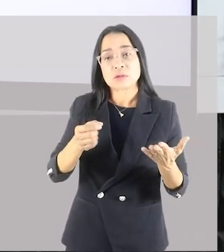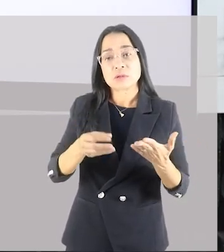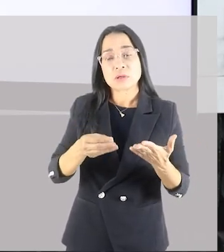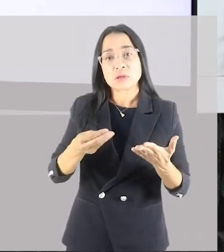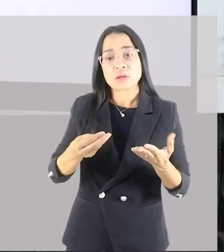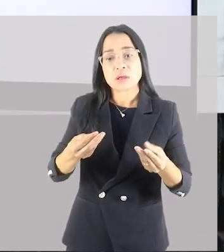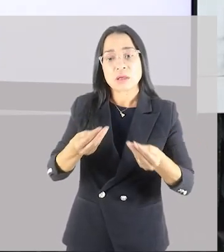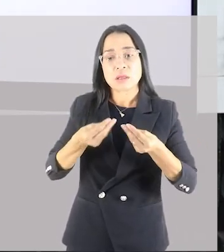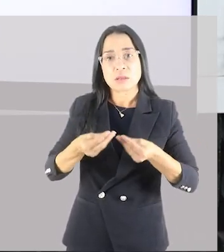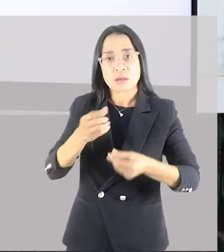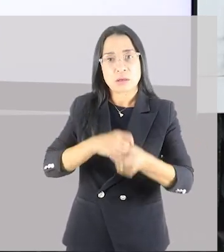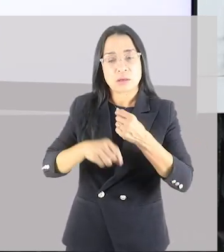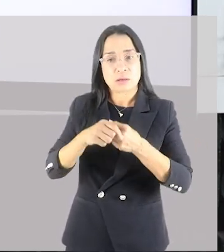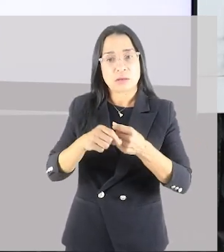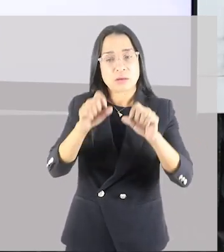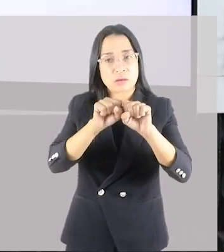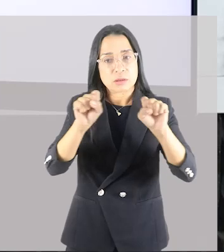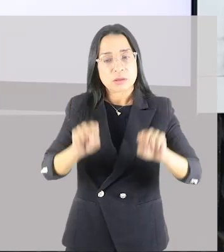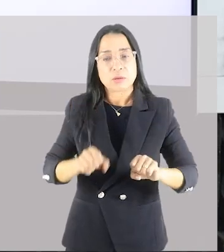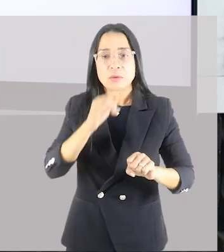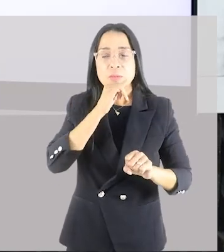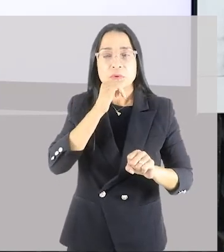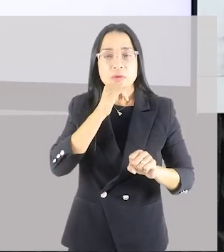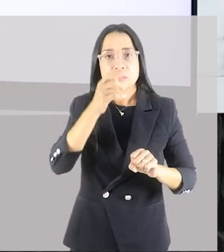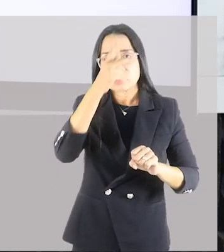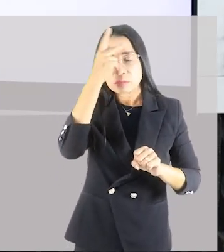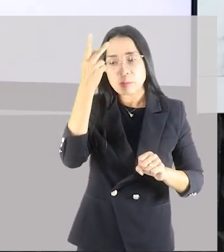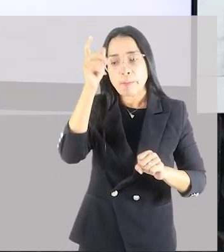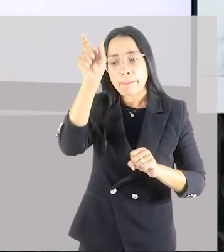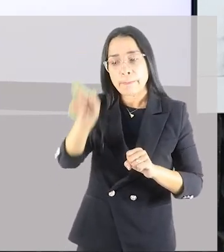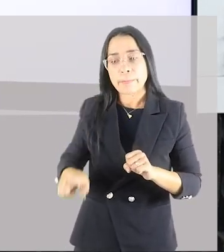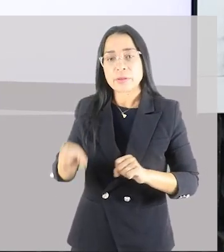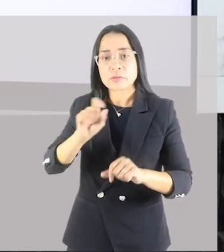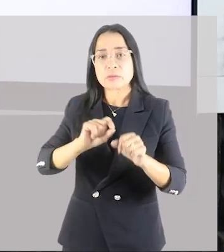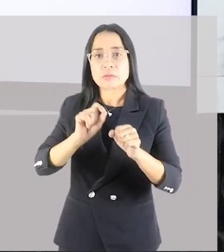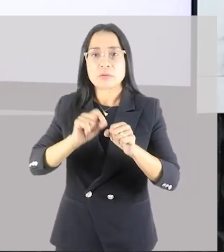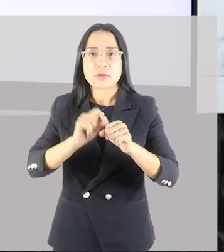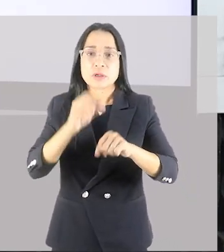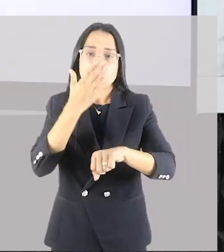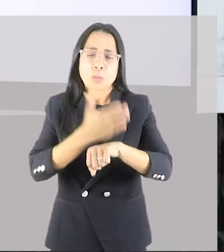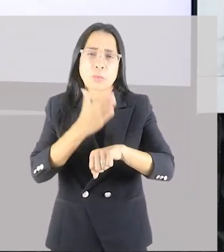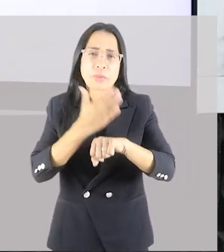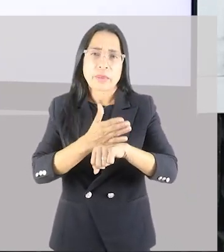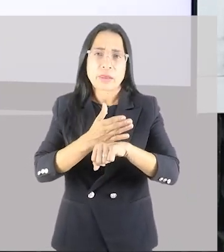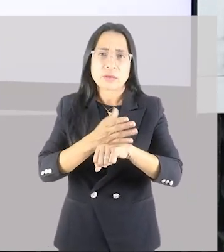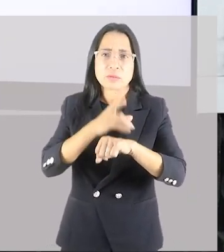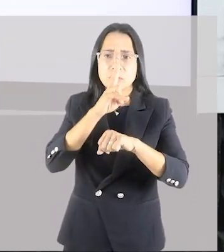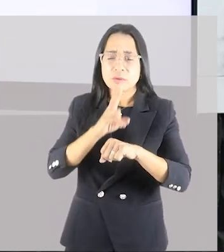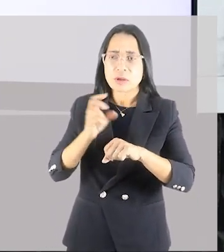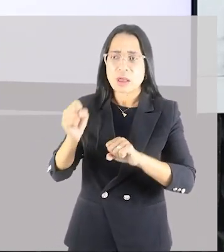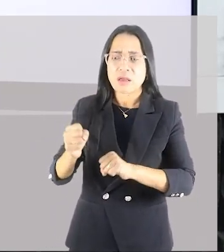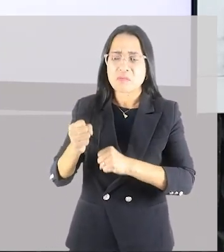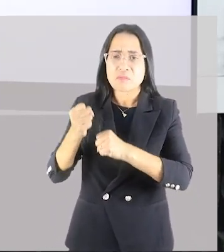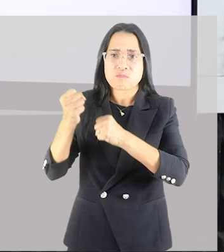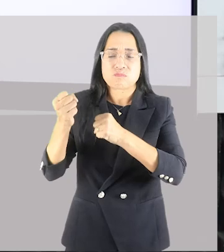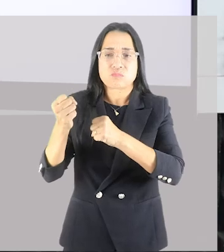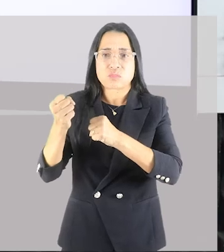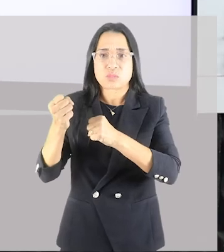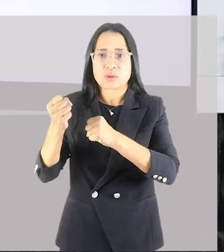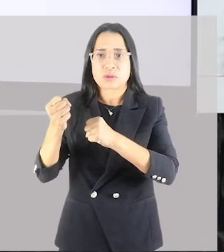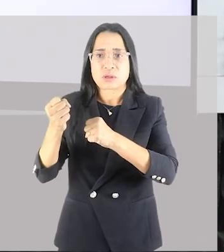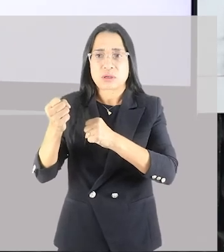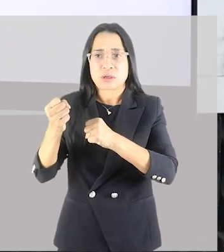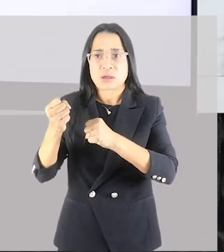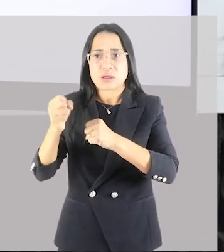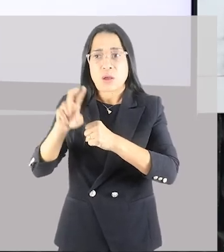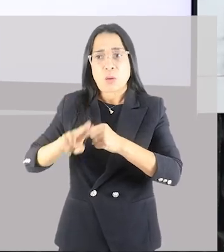sistema. Por exemplo, se um indivíduo está fazendo treino de força. Então, ele bota lá a carga,